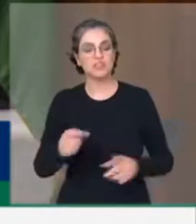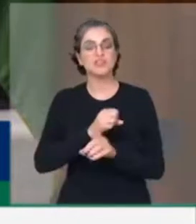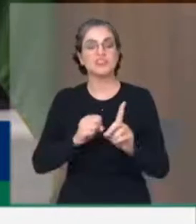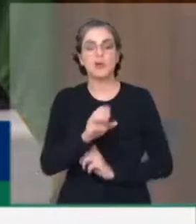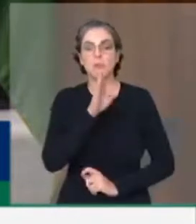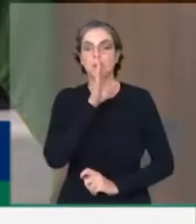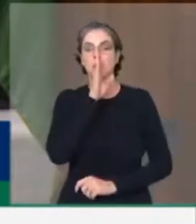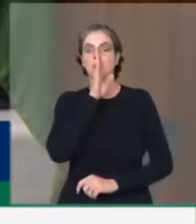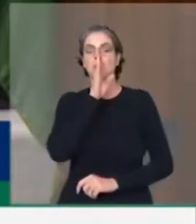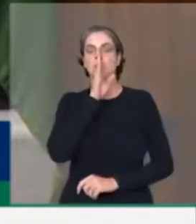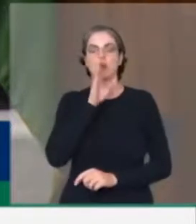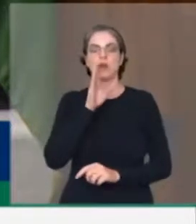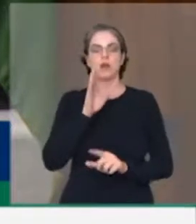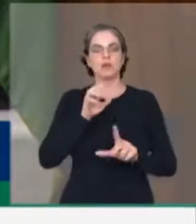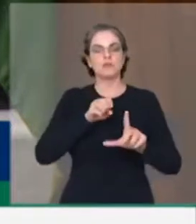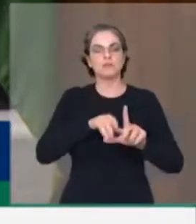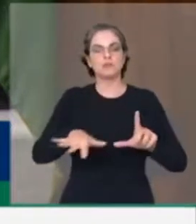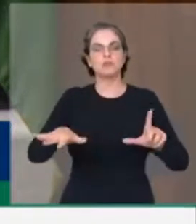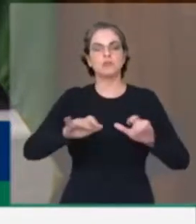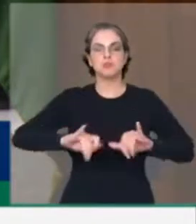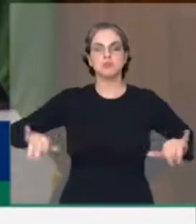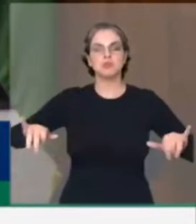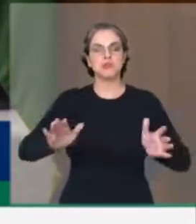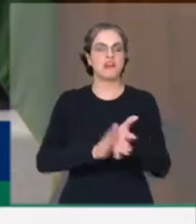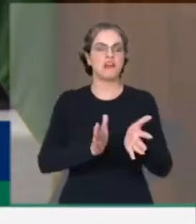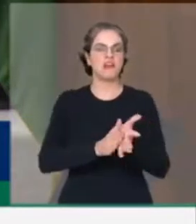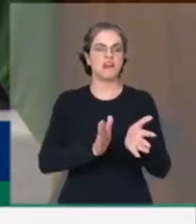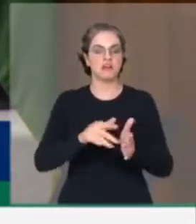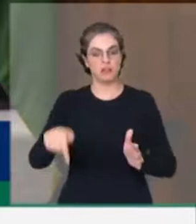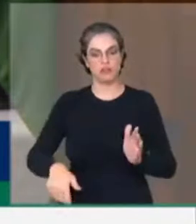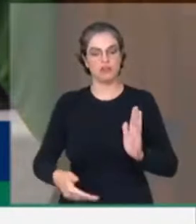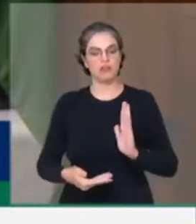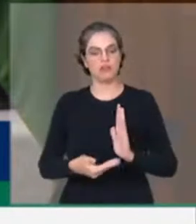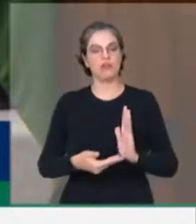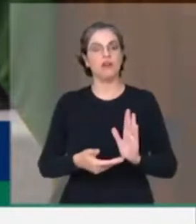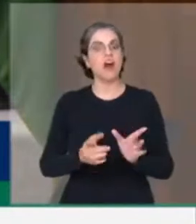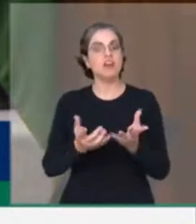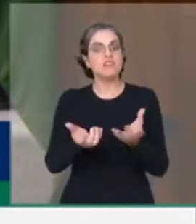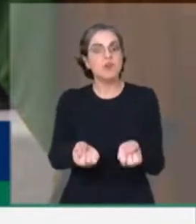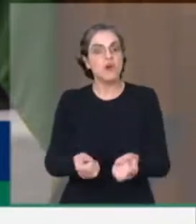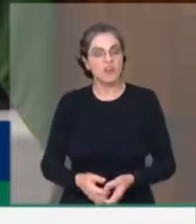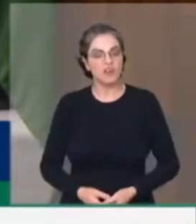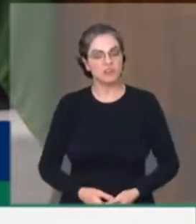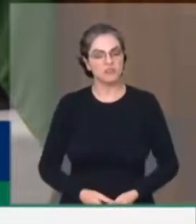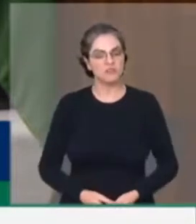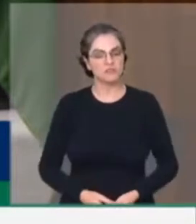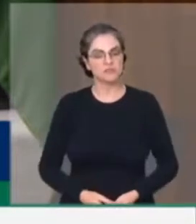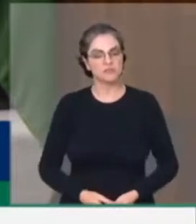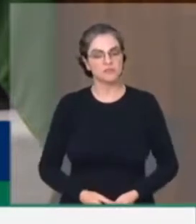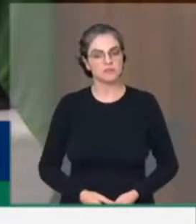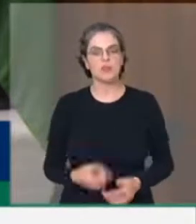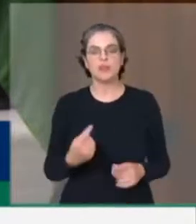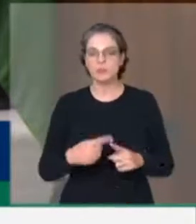a grande mídia aplaudiu, e que esta casa também foi colivente, deputado Renil do Calheiros. Quando a Constituição